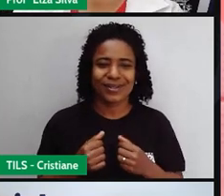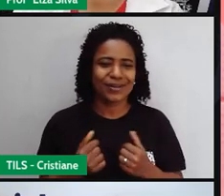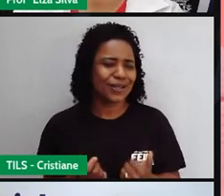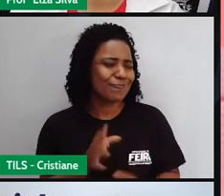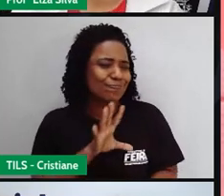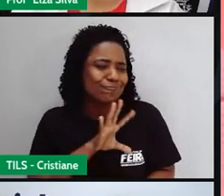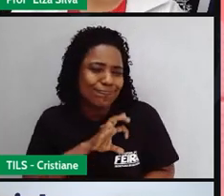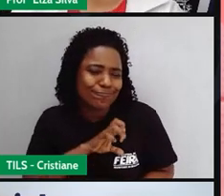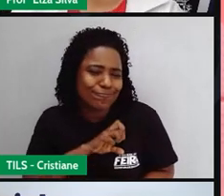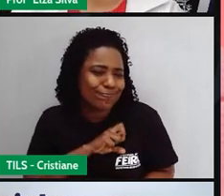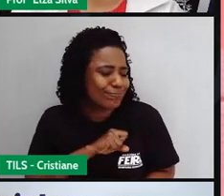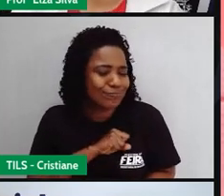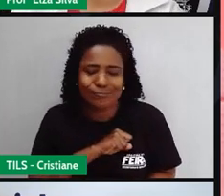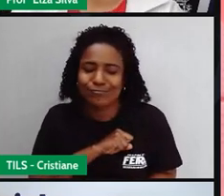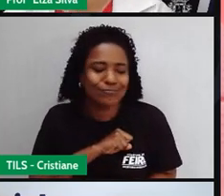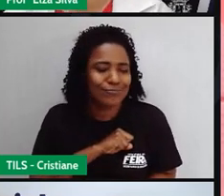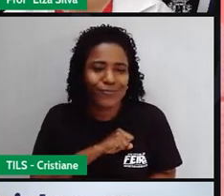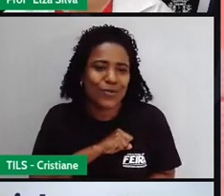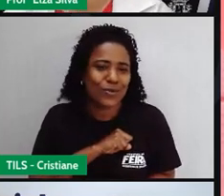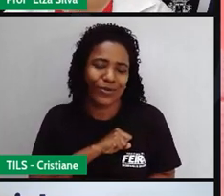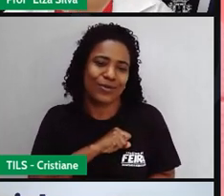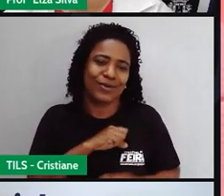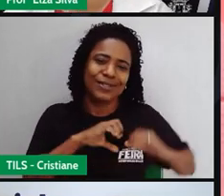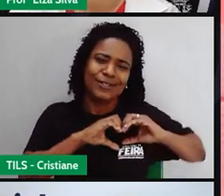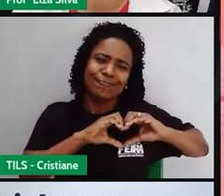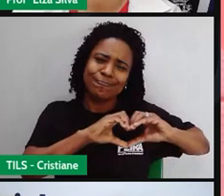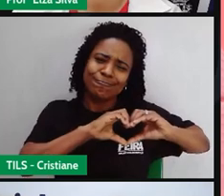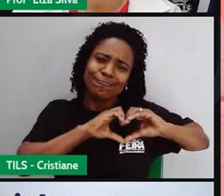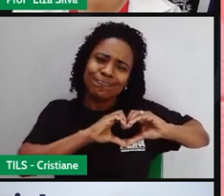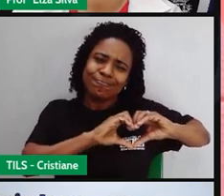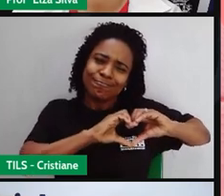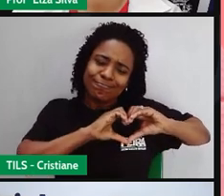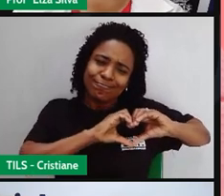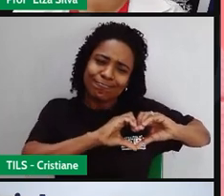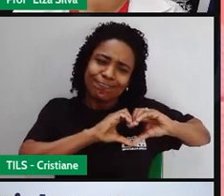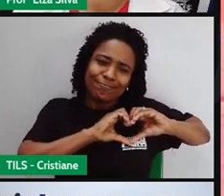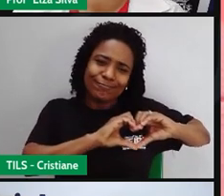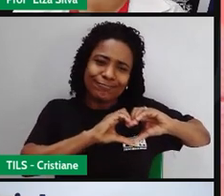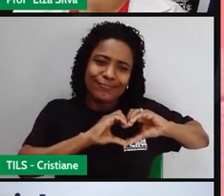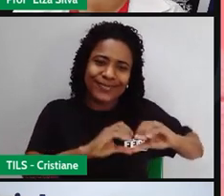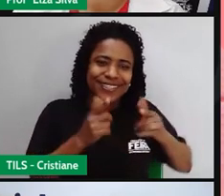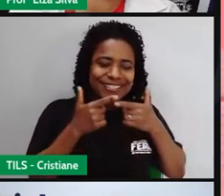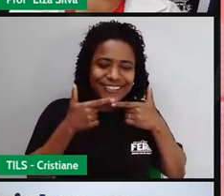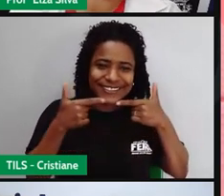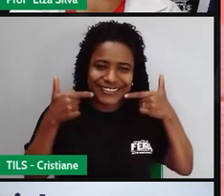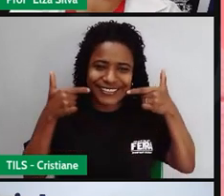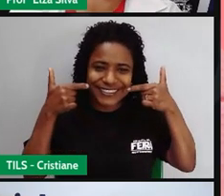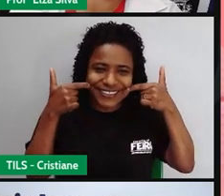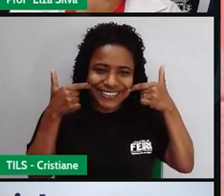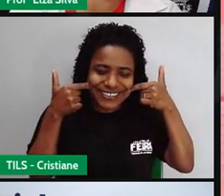de amor e estou com a queda, né, por você e com o seu sorriso. E olha, smile.